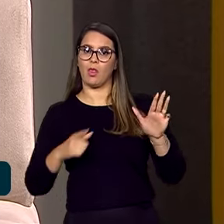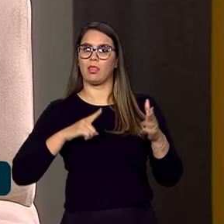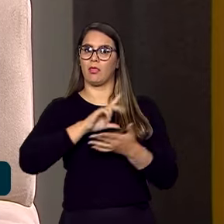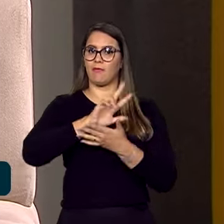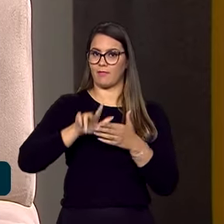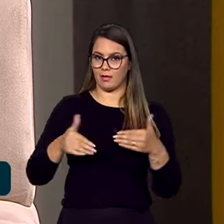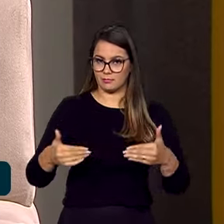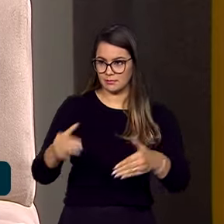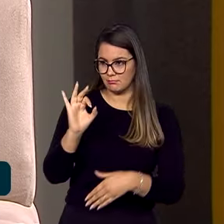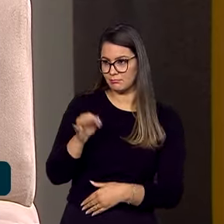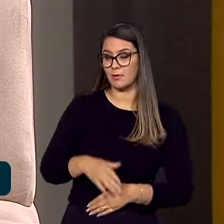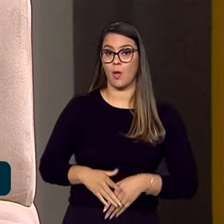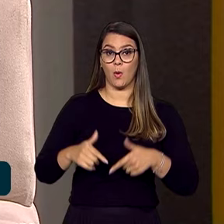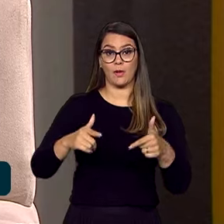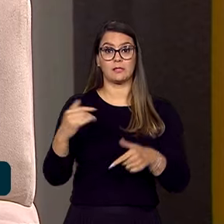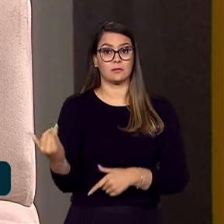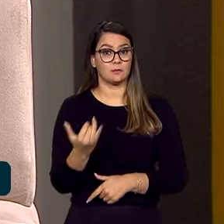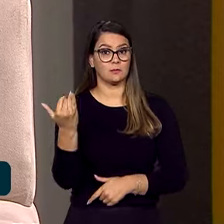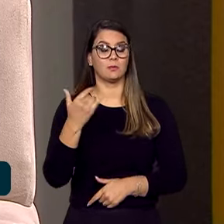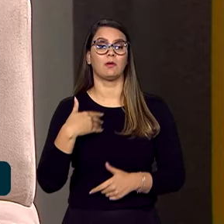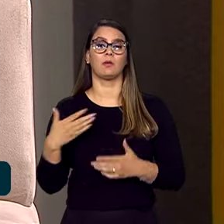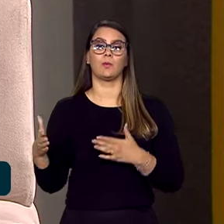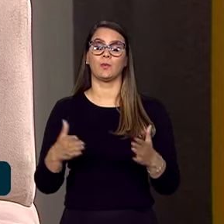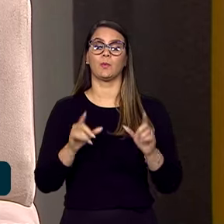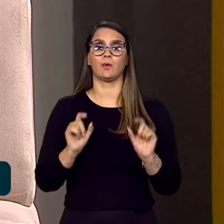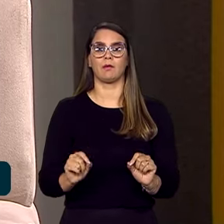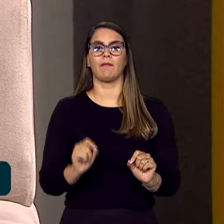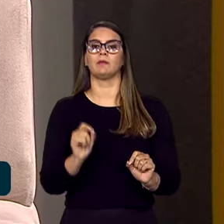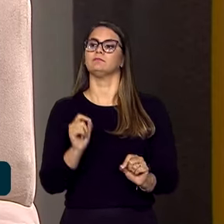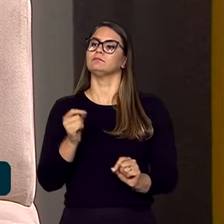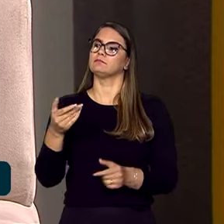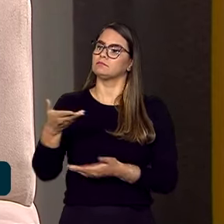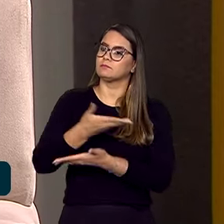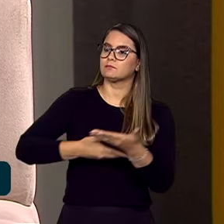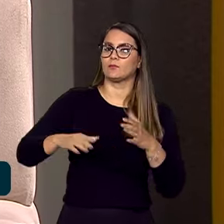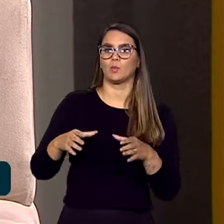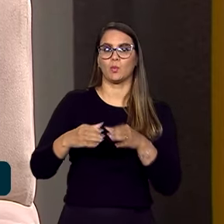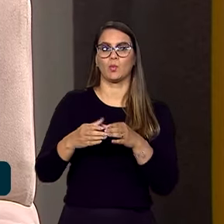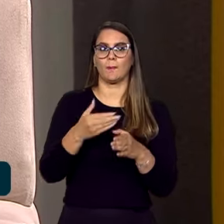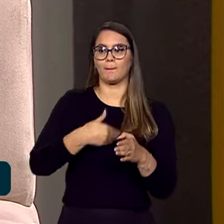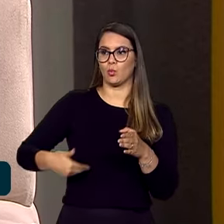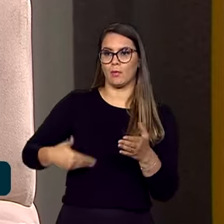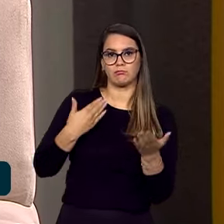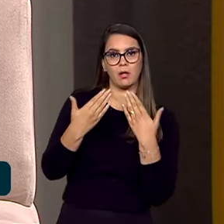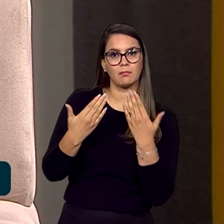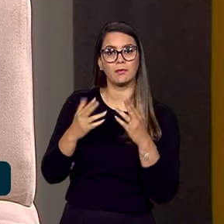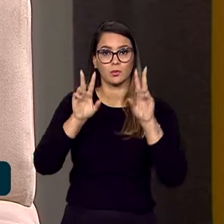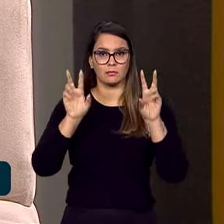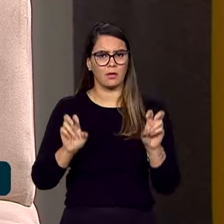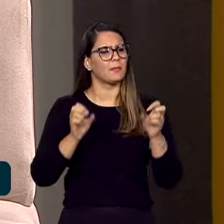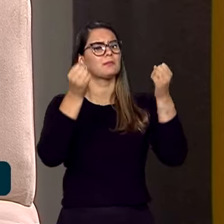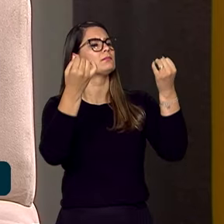ministérios. E uma ação importante que está em curso é uma consulta pública sobre o tema. Eu queria que a senhora começasse